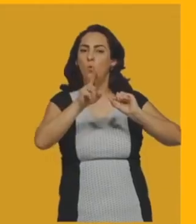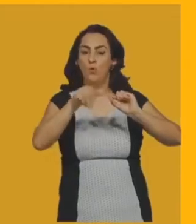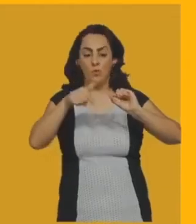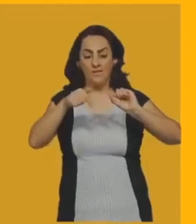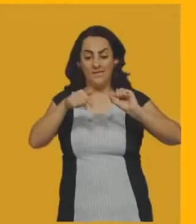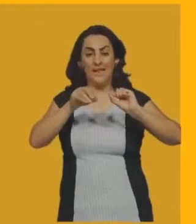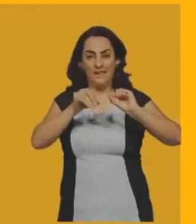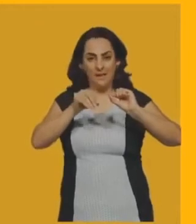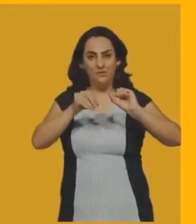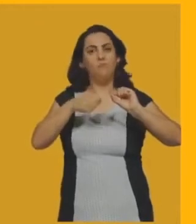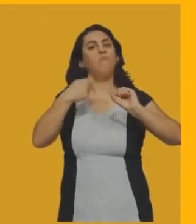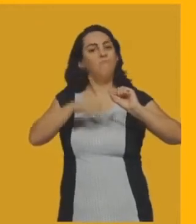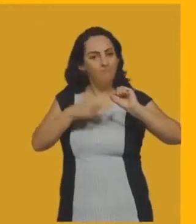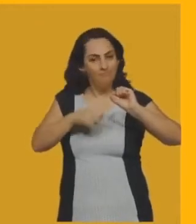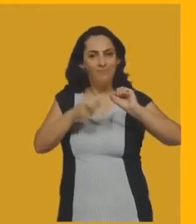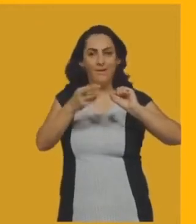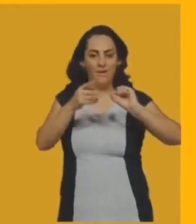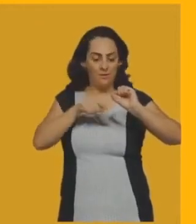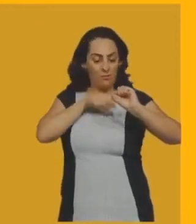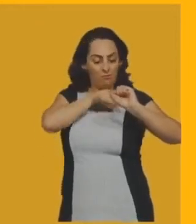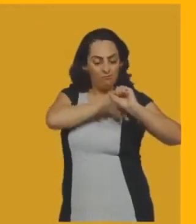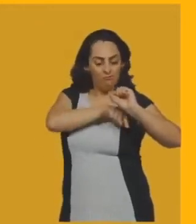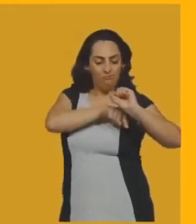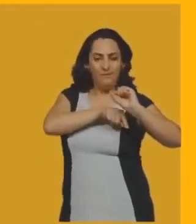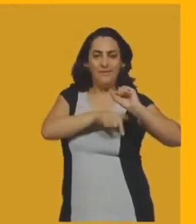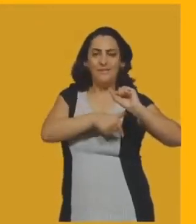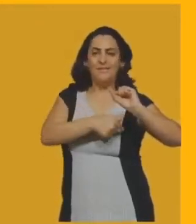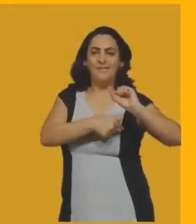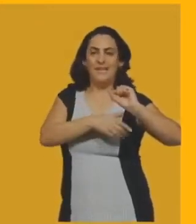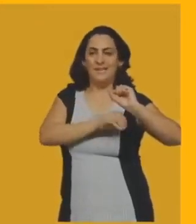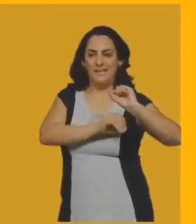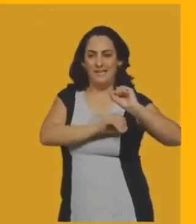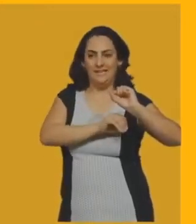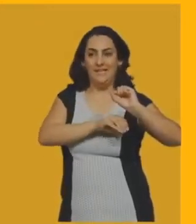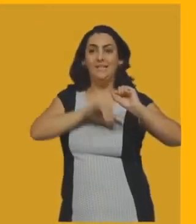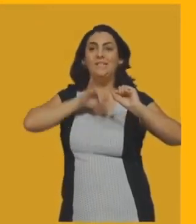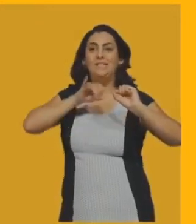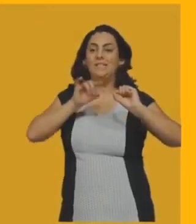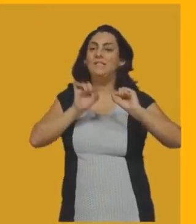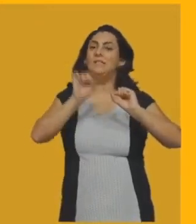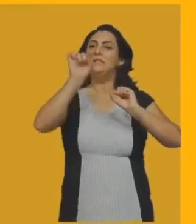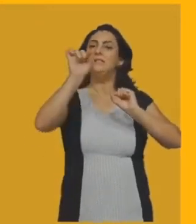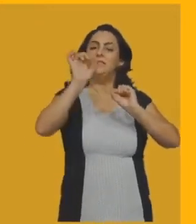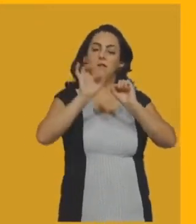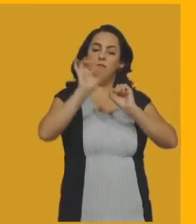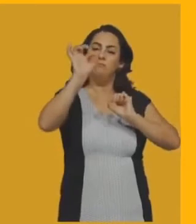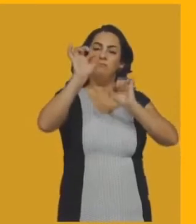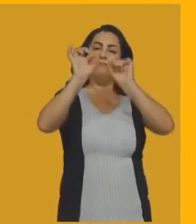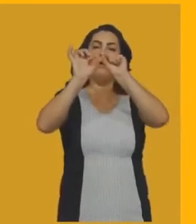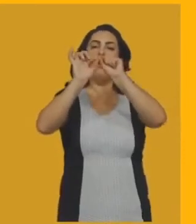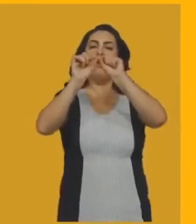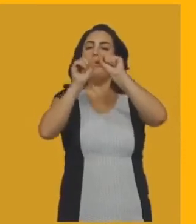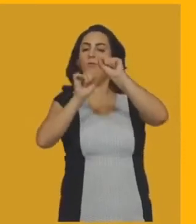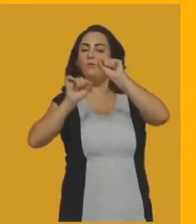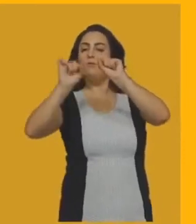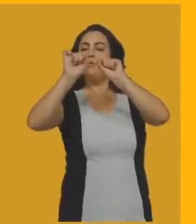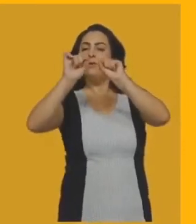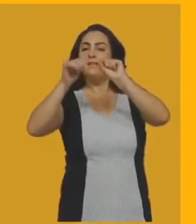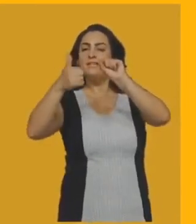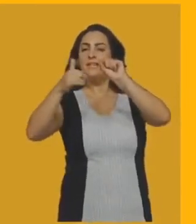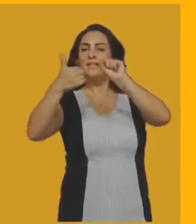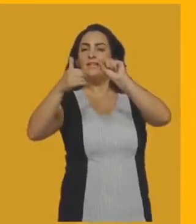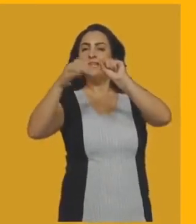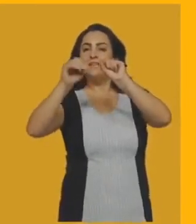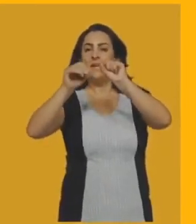110 graus. Qual que é o vértice? Este, este aqui também vai ter a mesma medida,